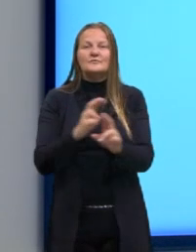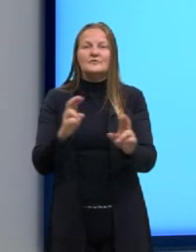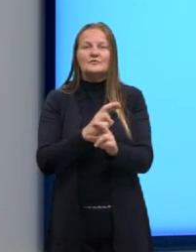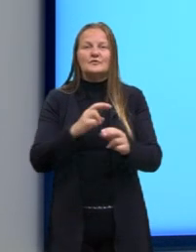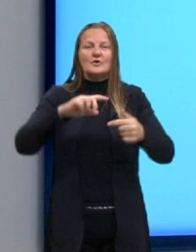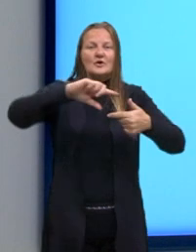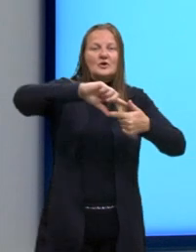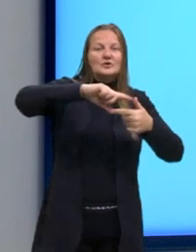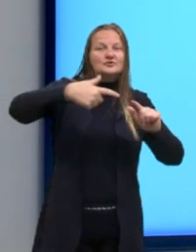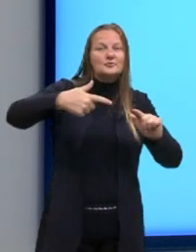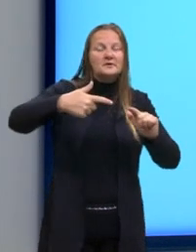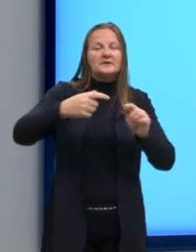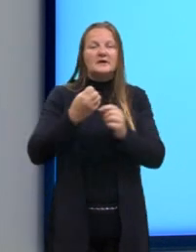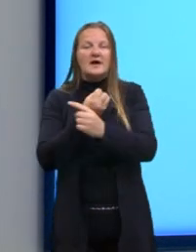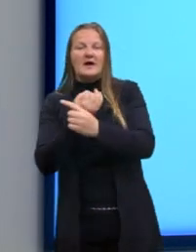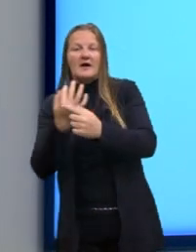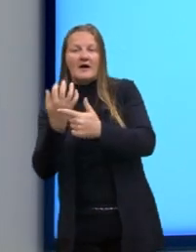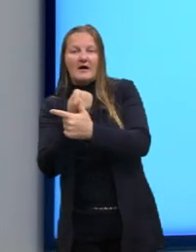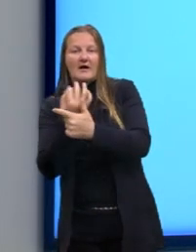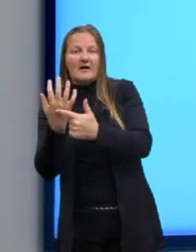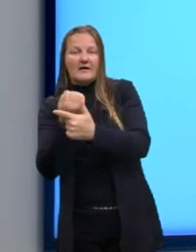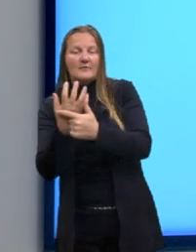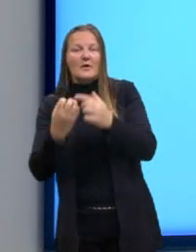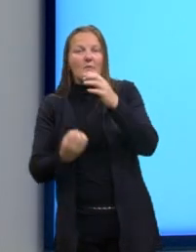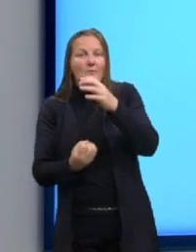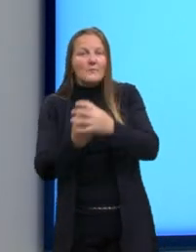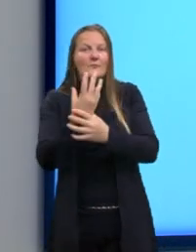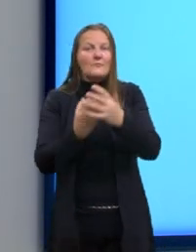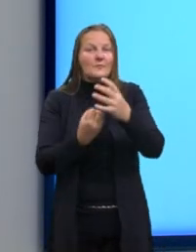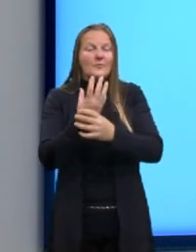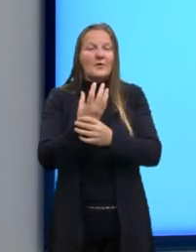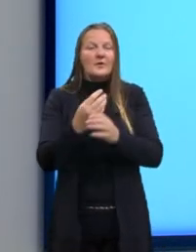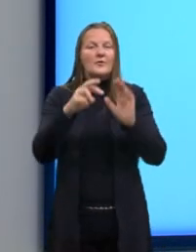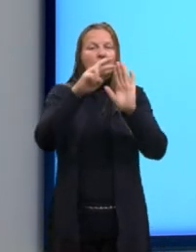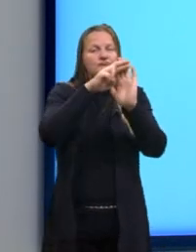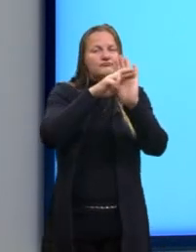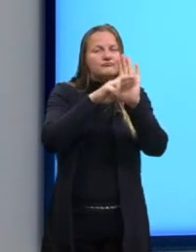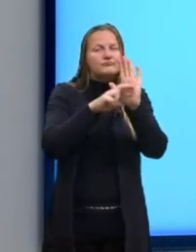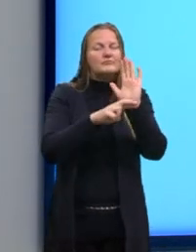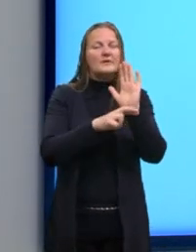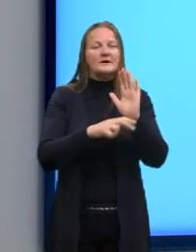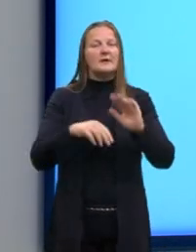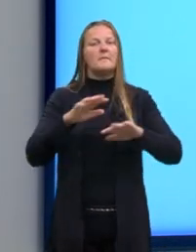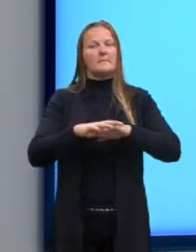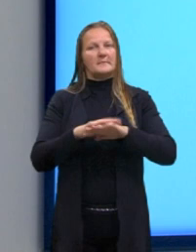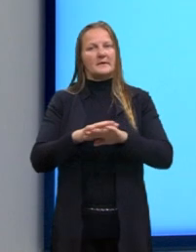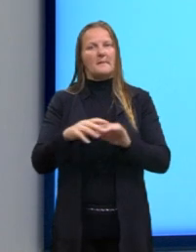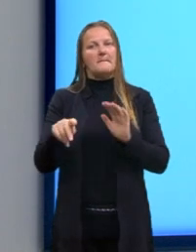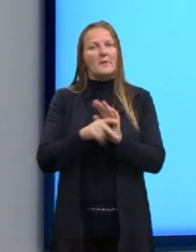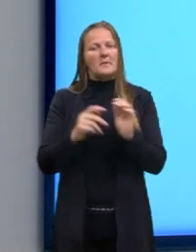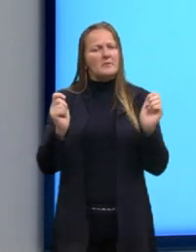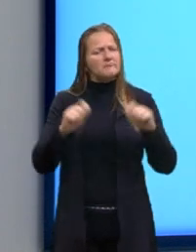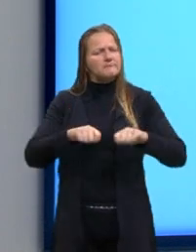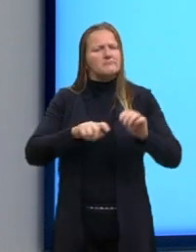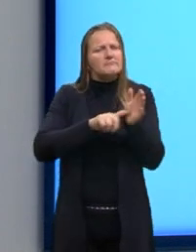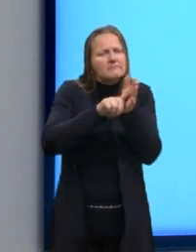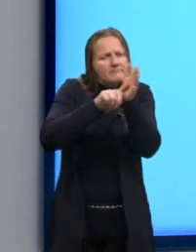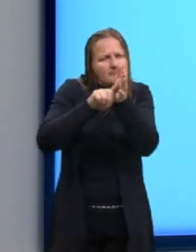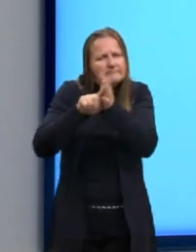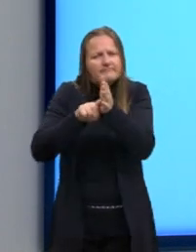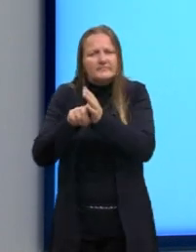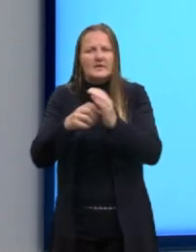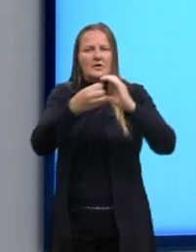geometria e a álgebra, foram criados princípios matemáticos capazes de analisar as